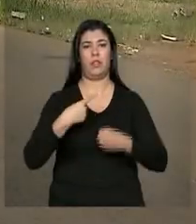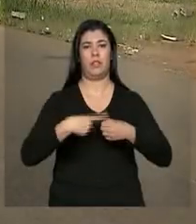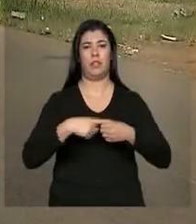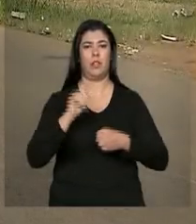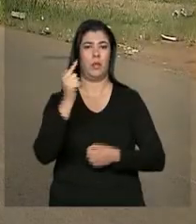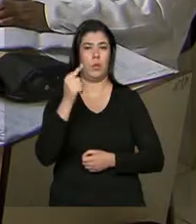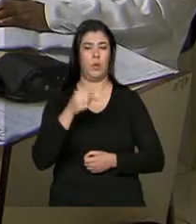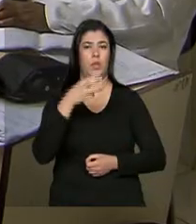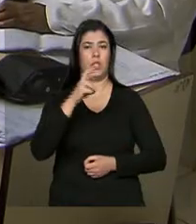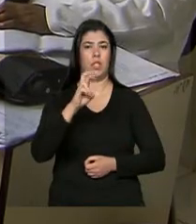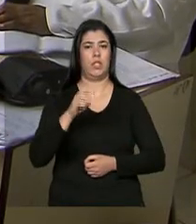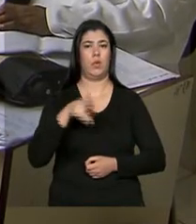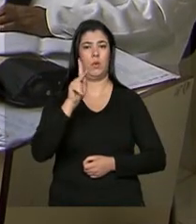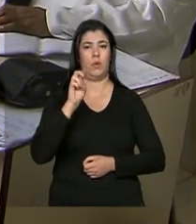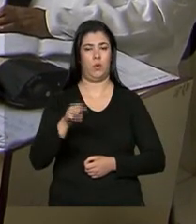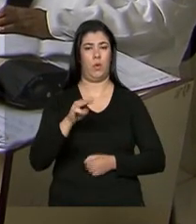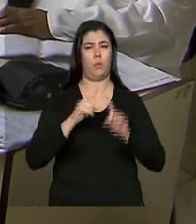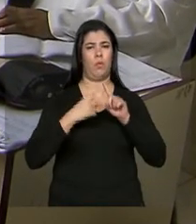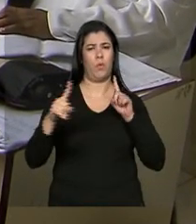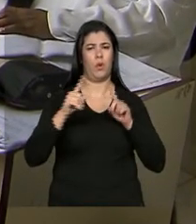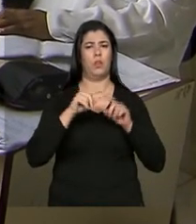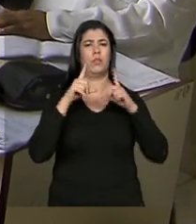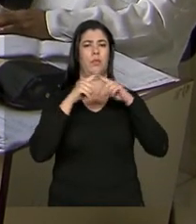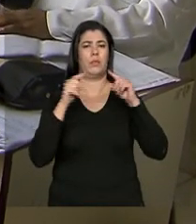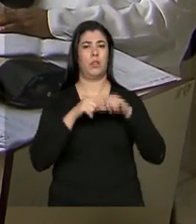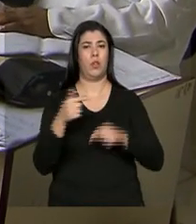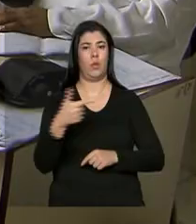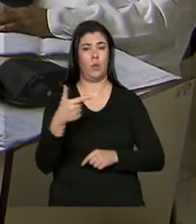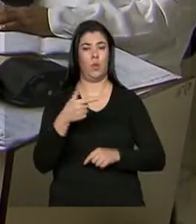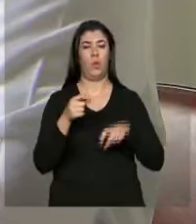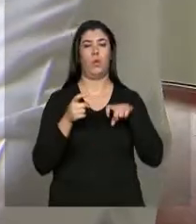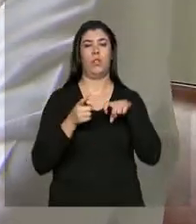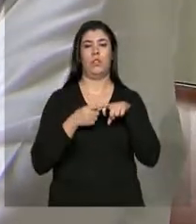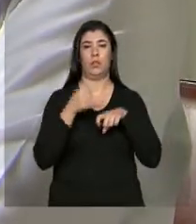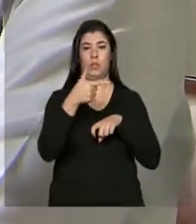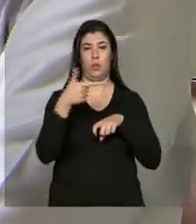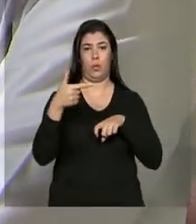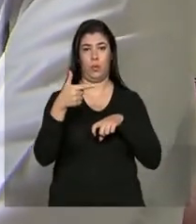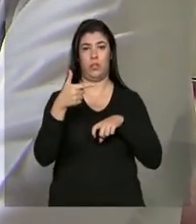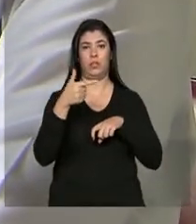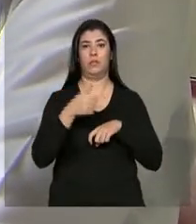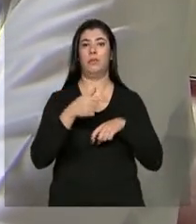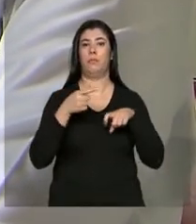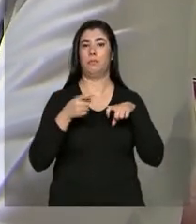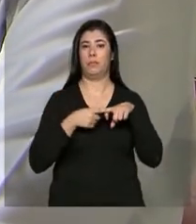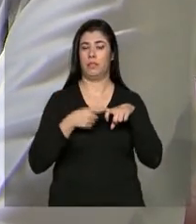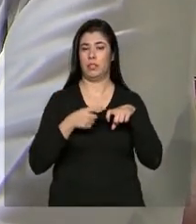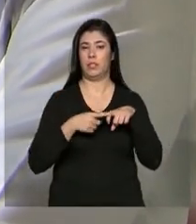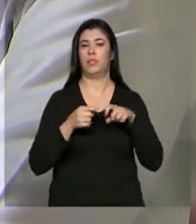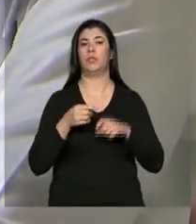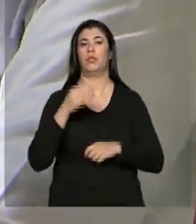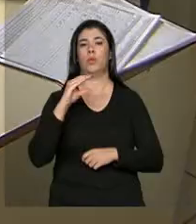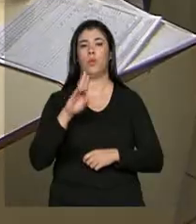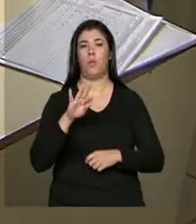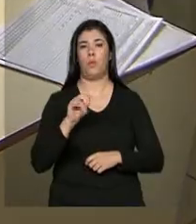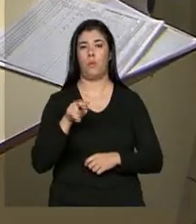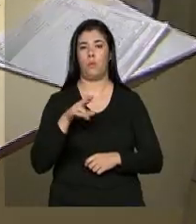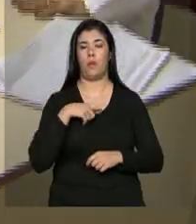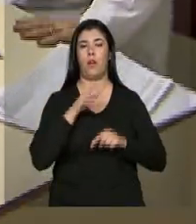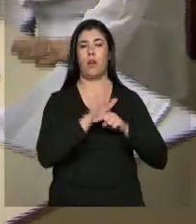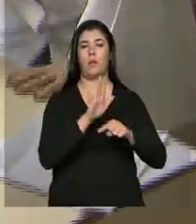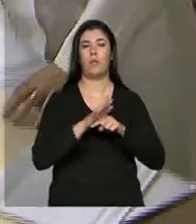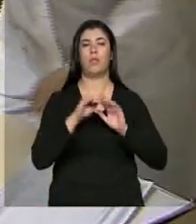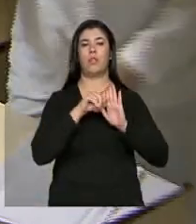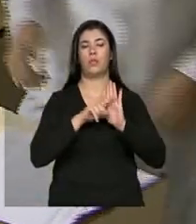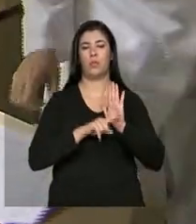de Brasília, dois médicos cubanos atendem a população pelo Mais Médicos. Esta é uma das prioridades